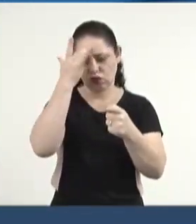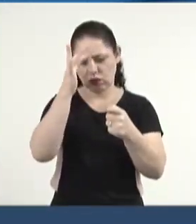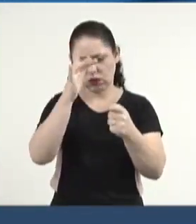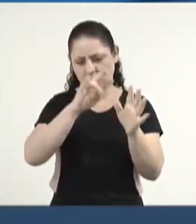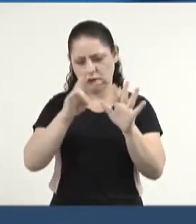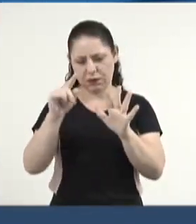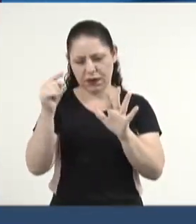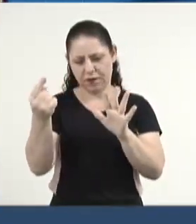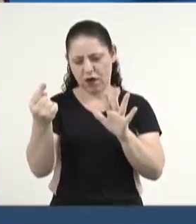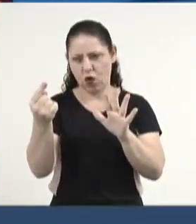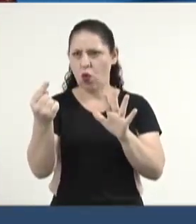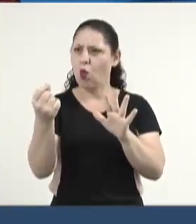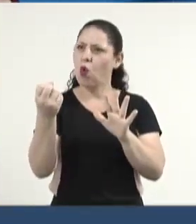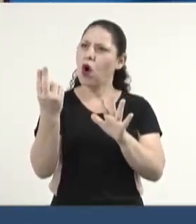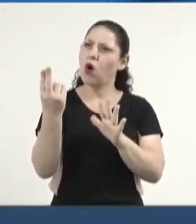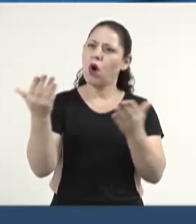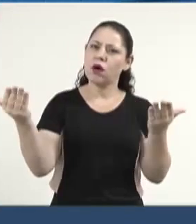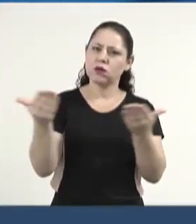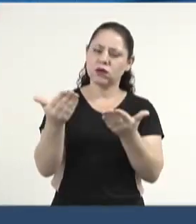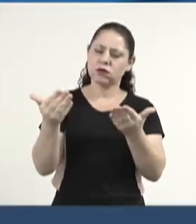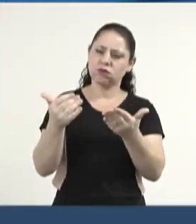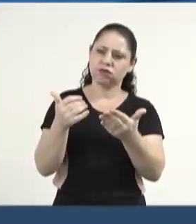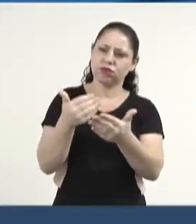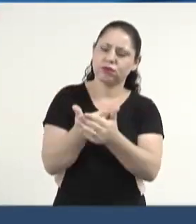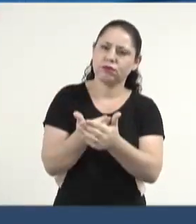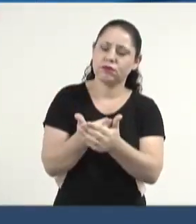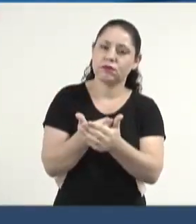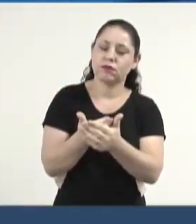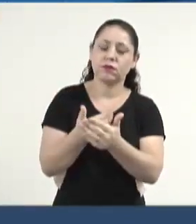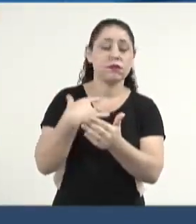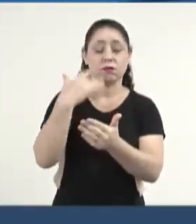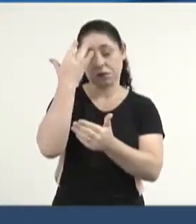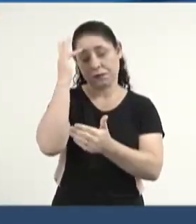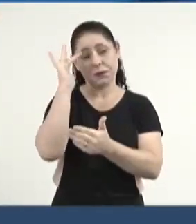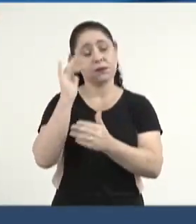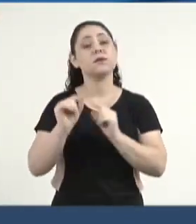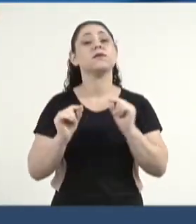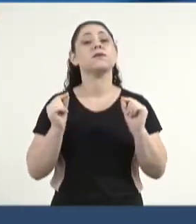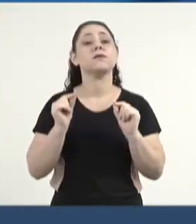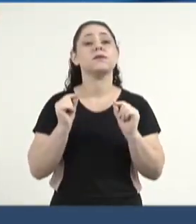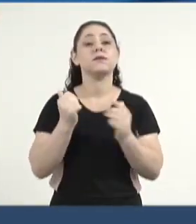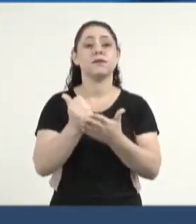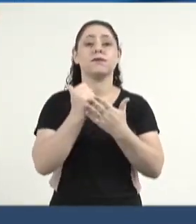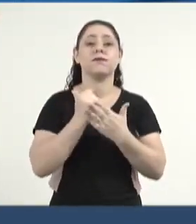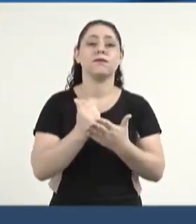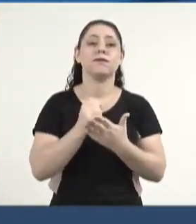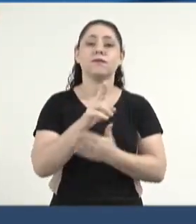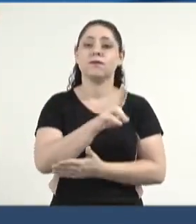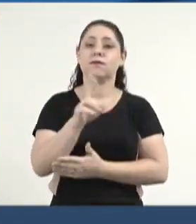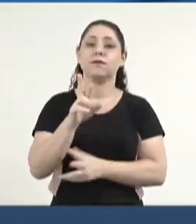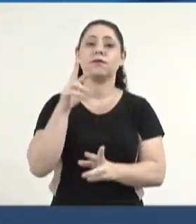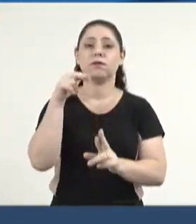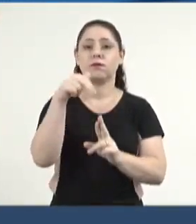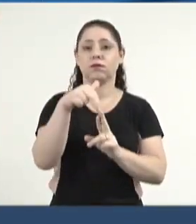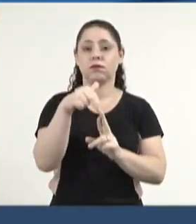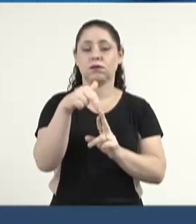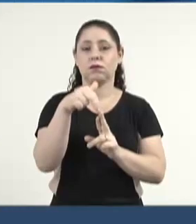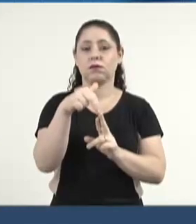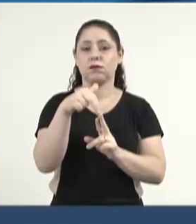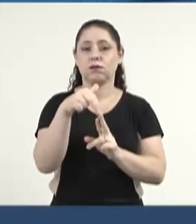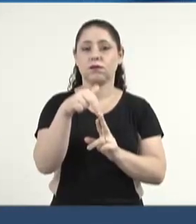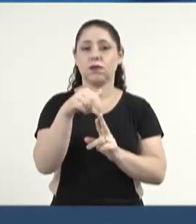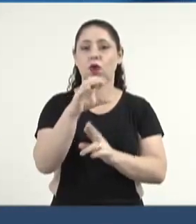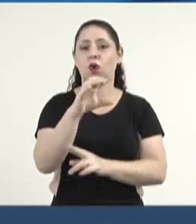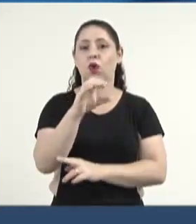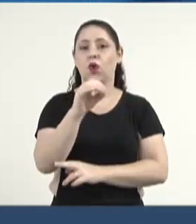próxima semana ou na semana que vem, para a gente trazer os nomes dos representantes da